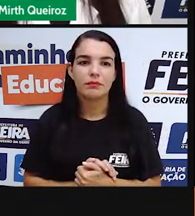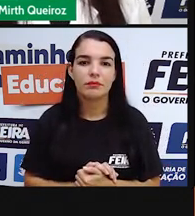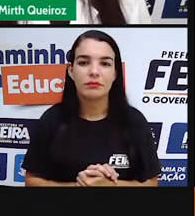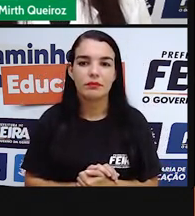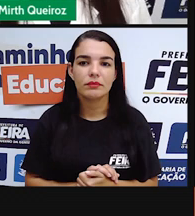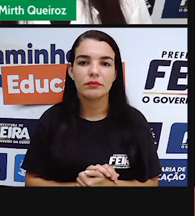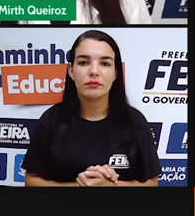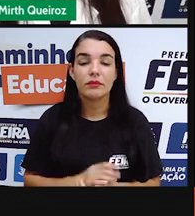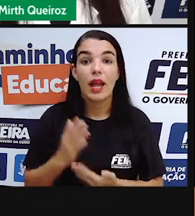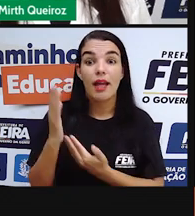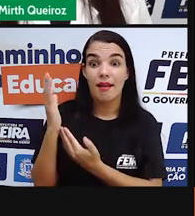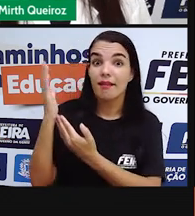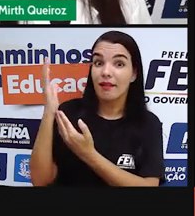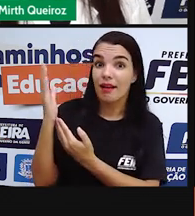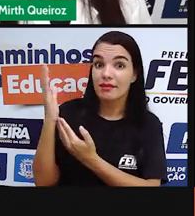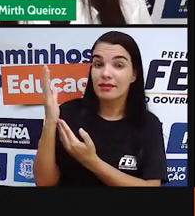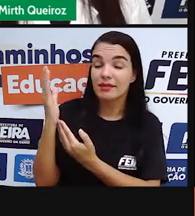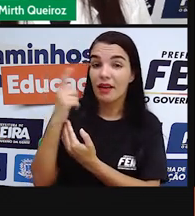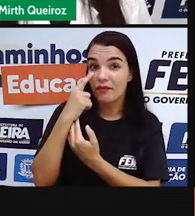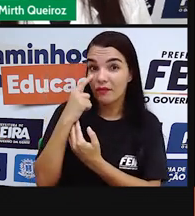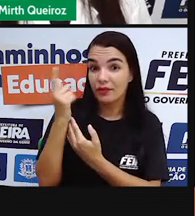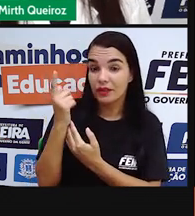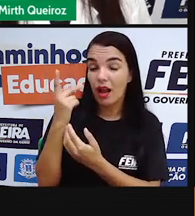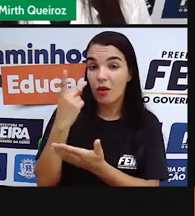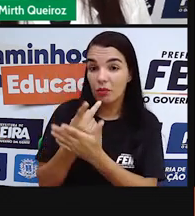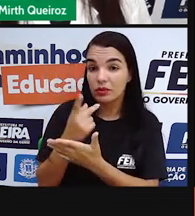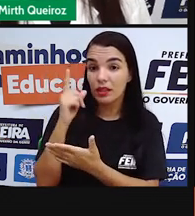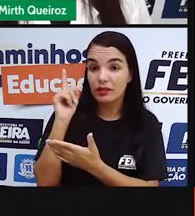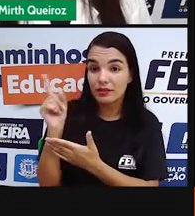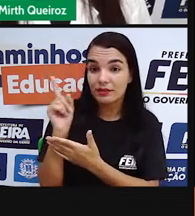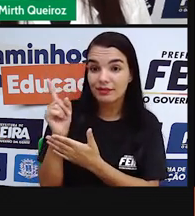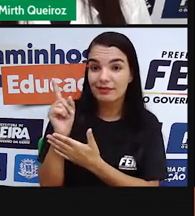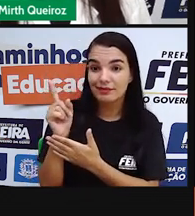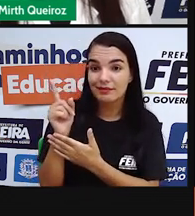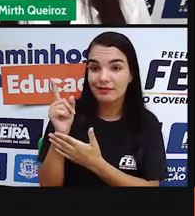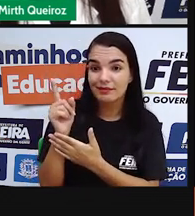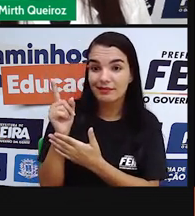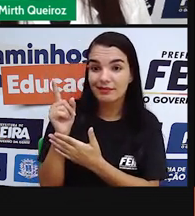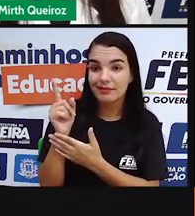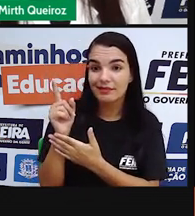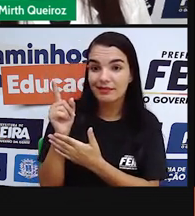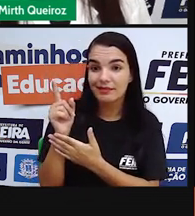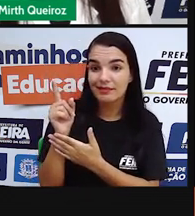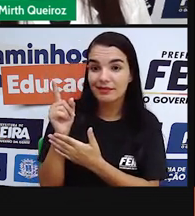É esse o que acontece, ó. Lua Nova.